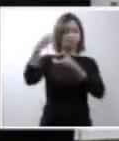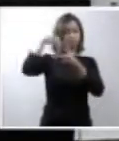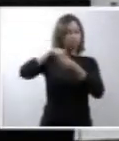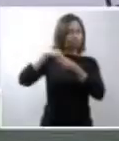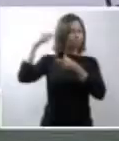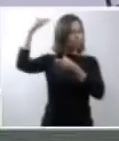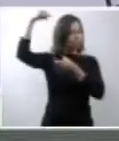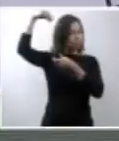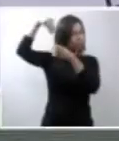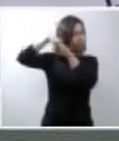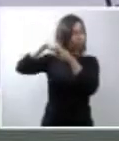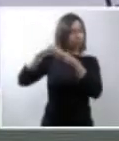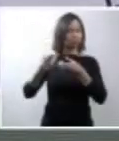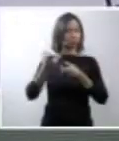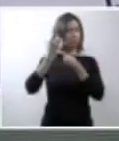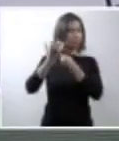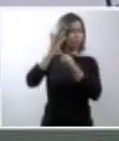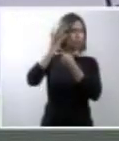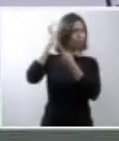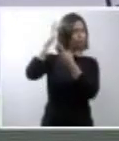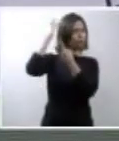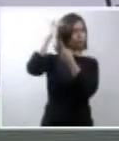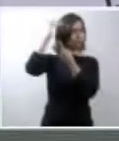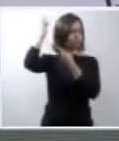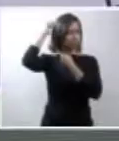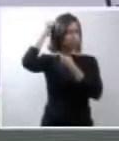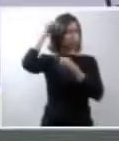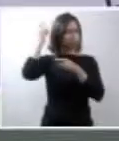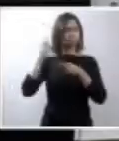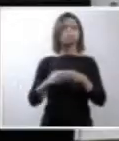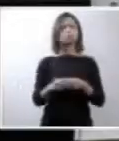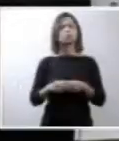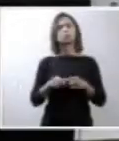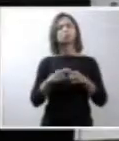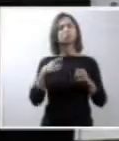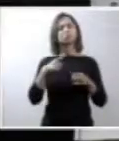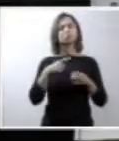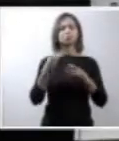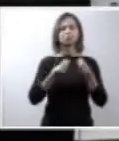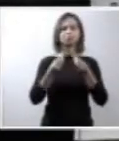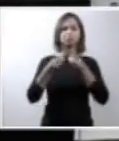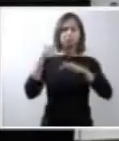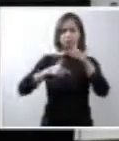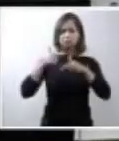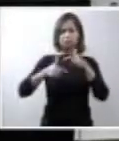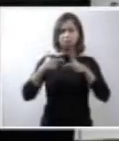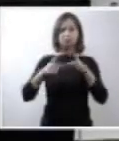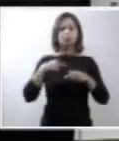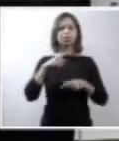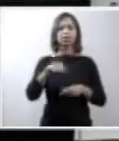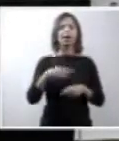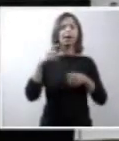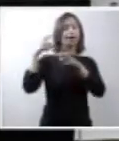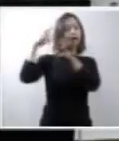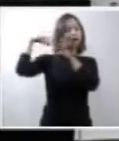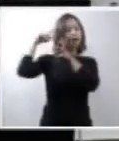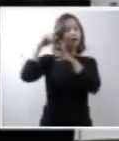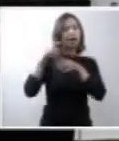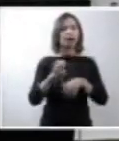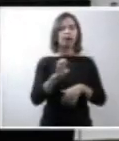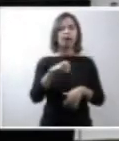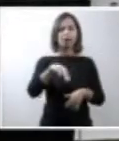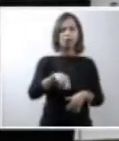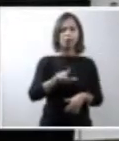hipofisário e qualquer outro órgão-alvo, seja adrenal ou gônadas, atua principalmente na área de gônadas. Eles